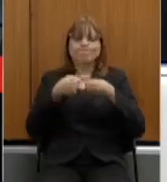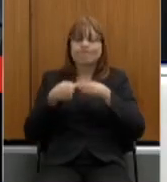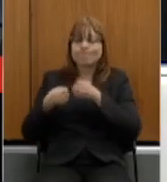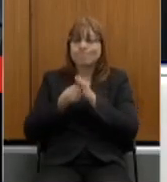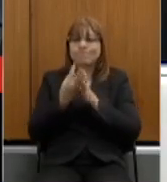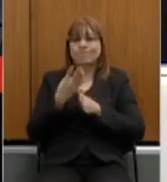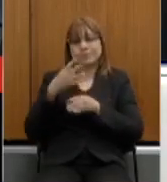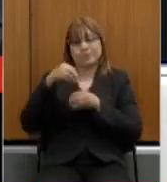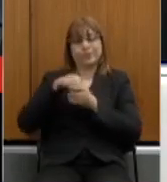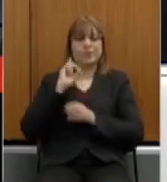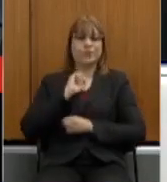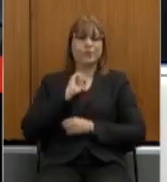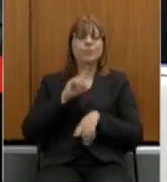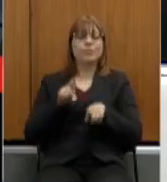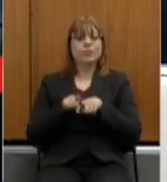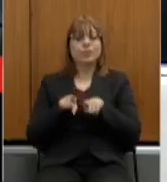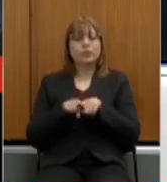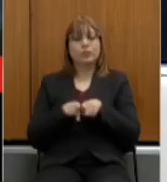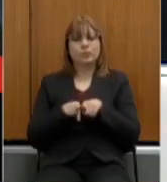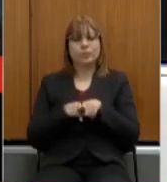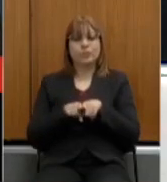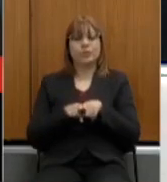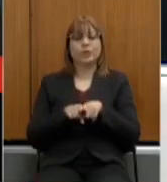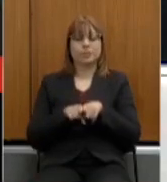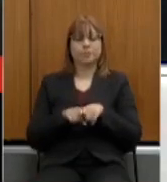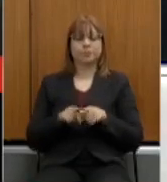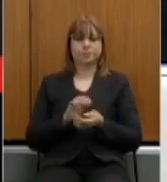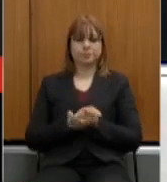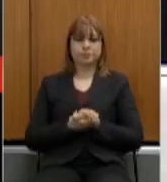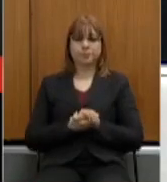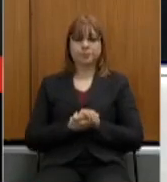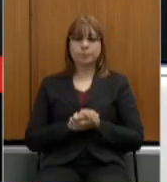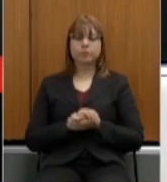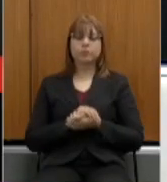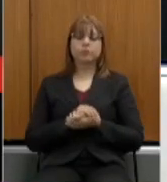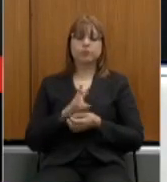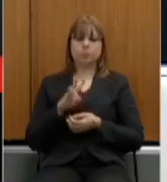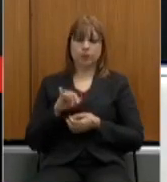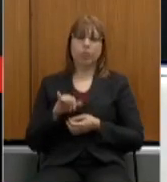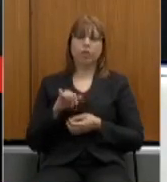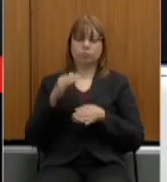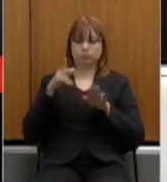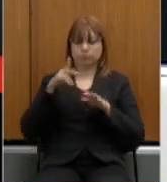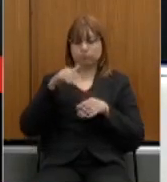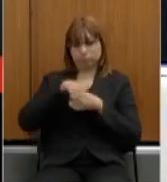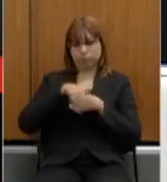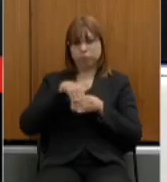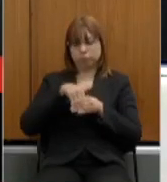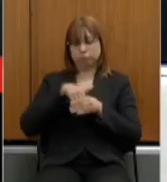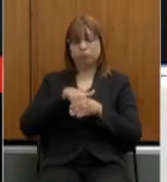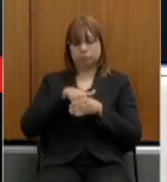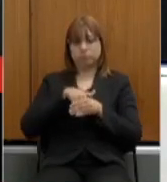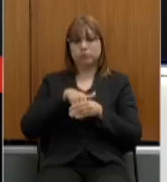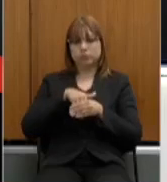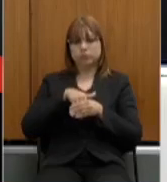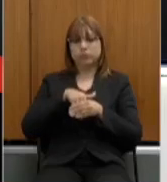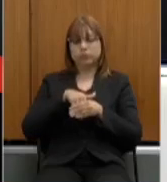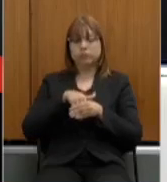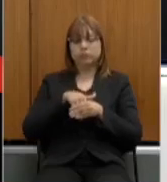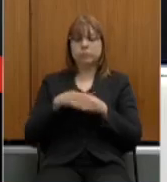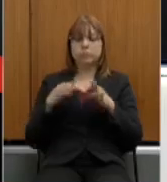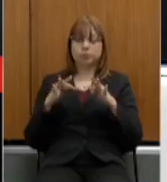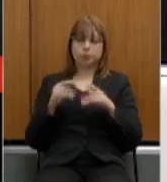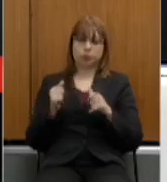renovação da situação de calamidade do estado de Minas Gerais estará colocada em votação para apreciação dos